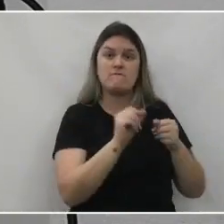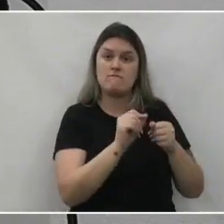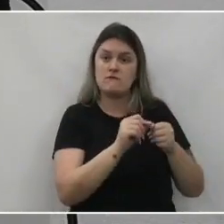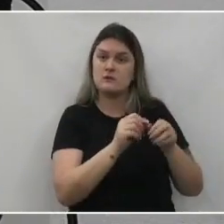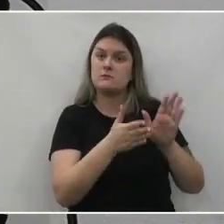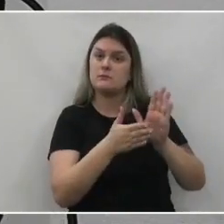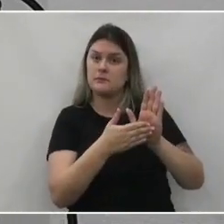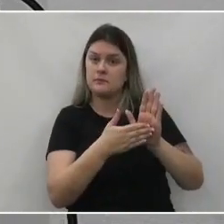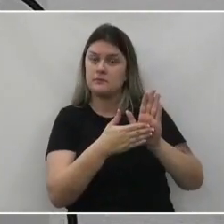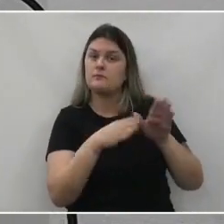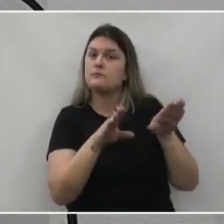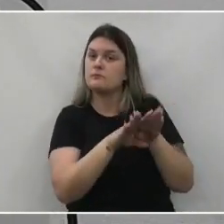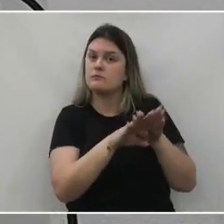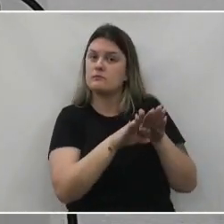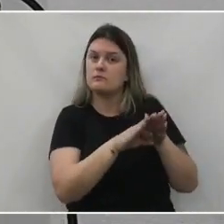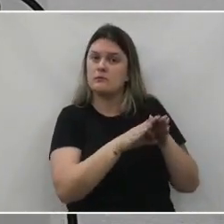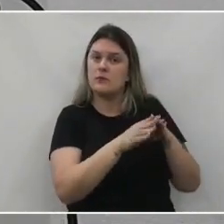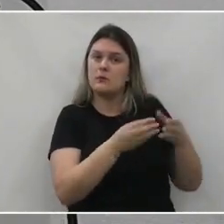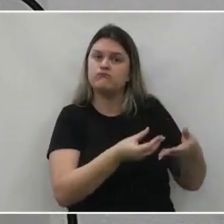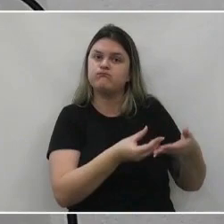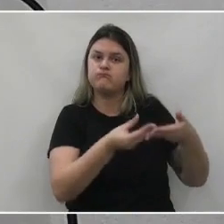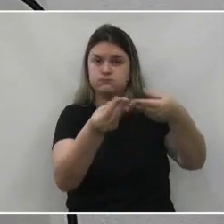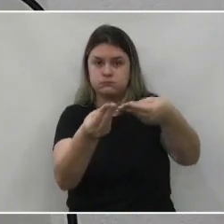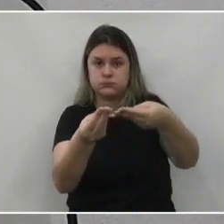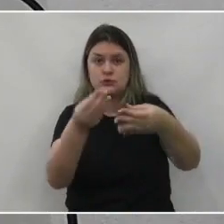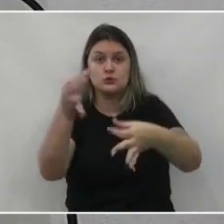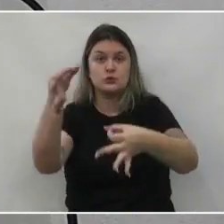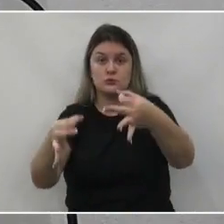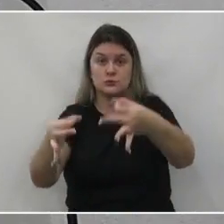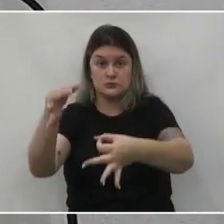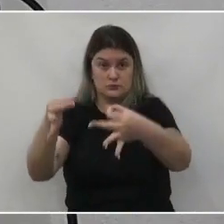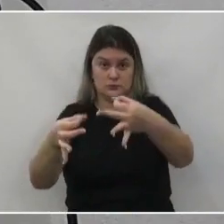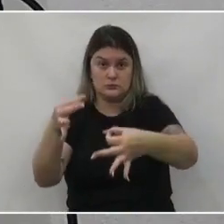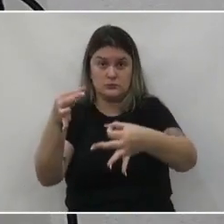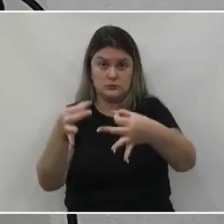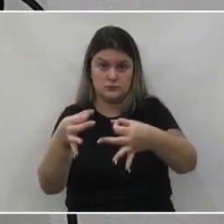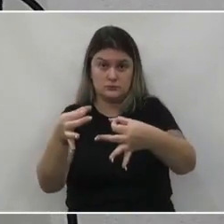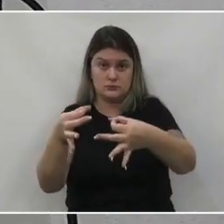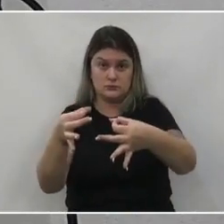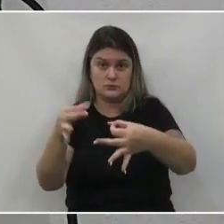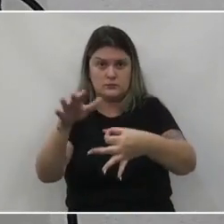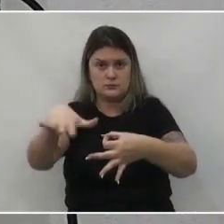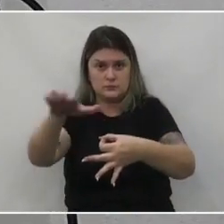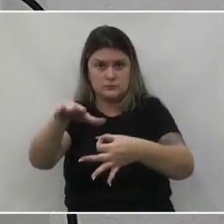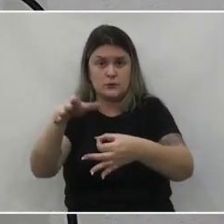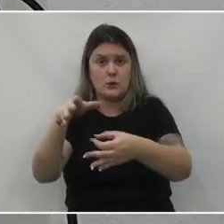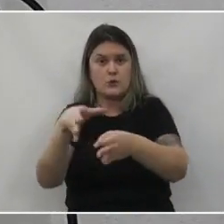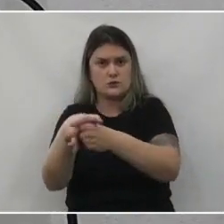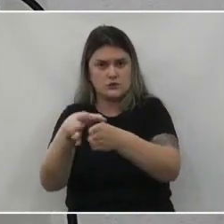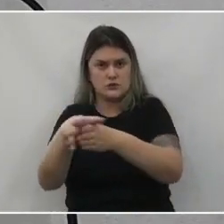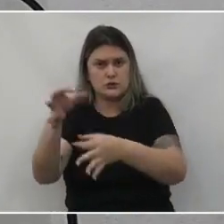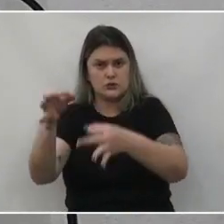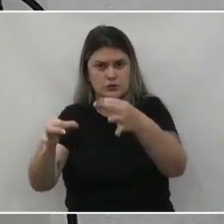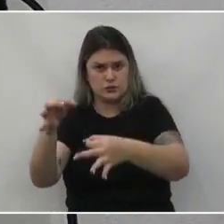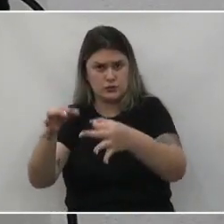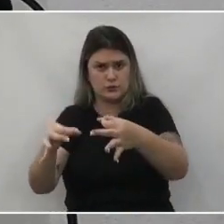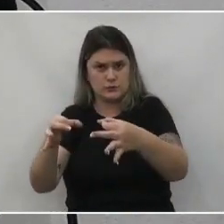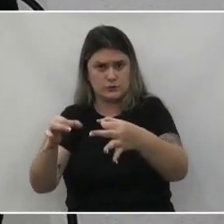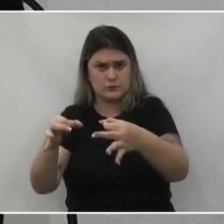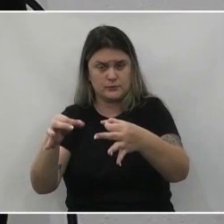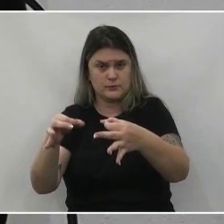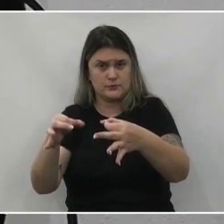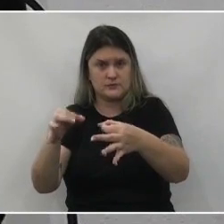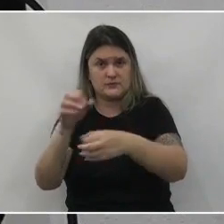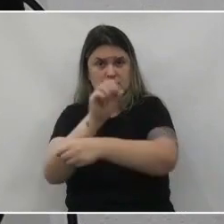parecer e enviou a justiça, ao Conselho de Justiça, ao sistema, ao jurídico